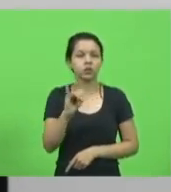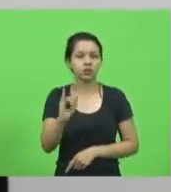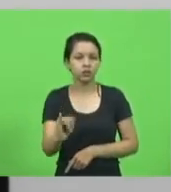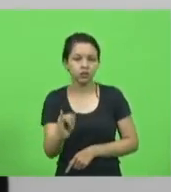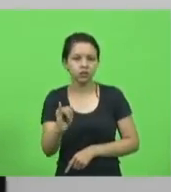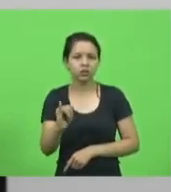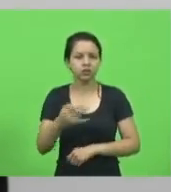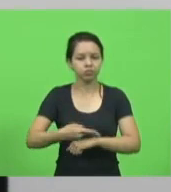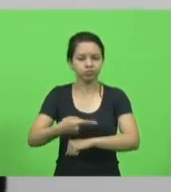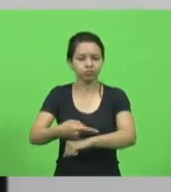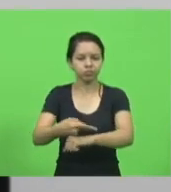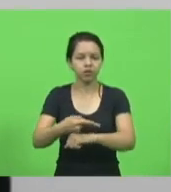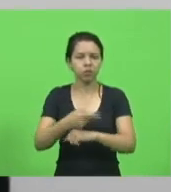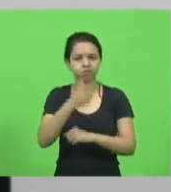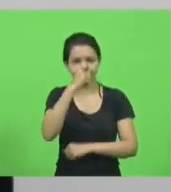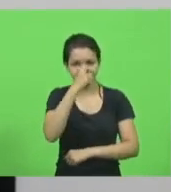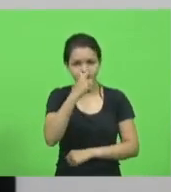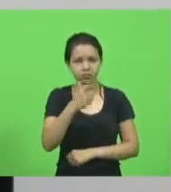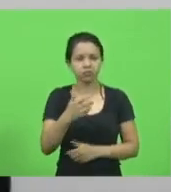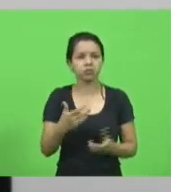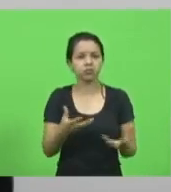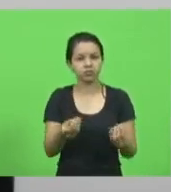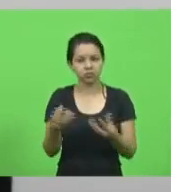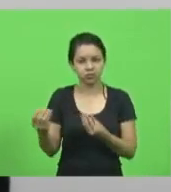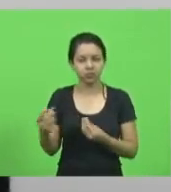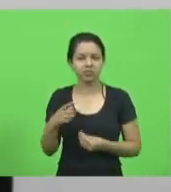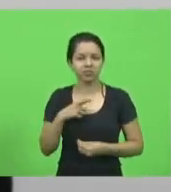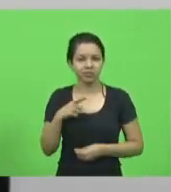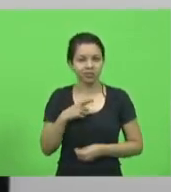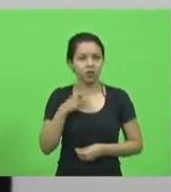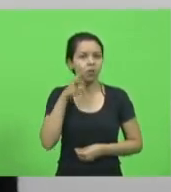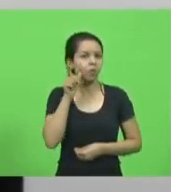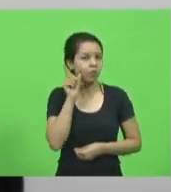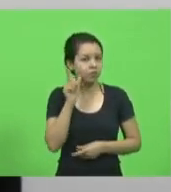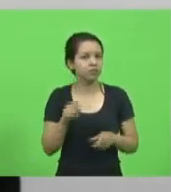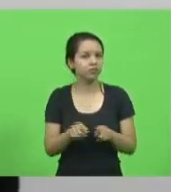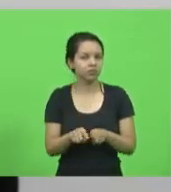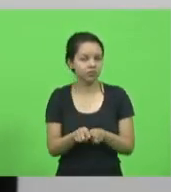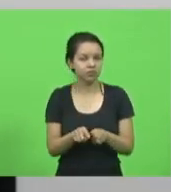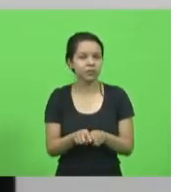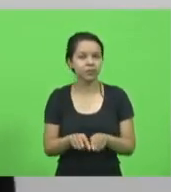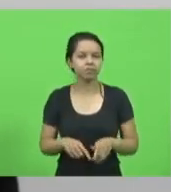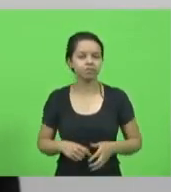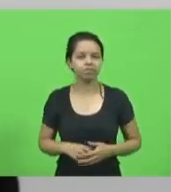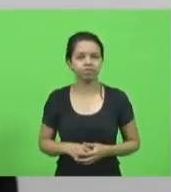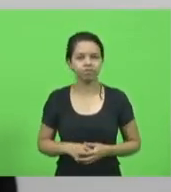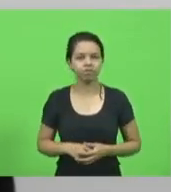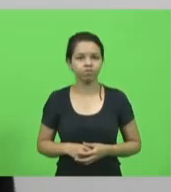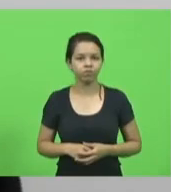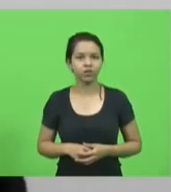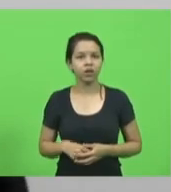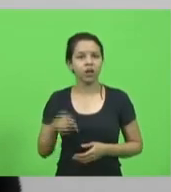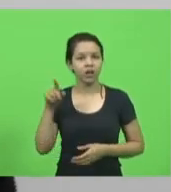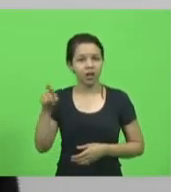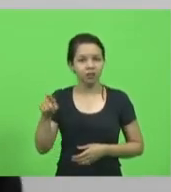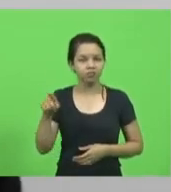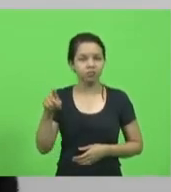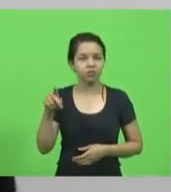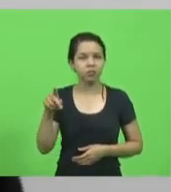leitos clínicos lotados. Ontem, inclusive, havia na emergência